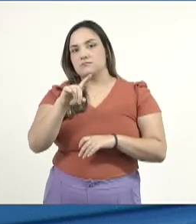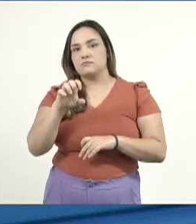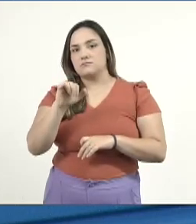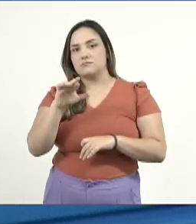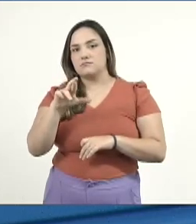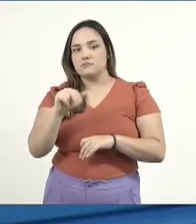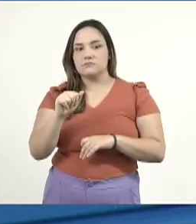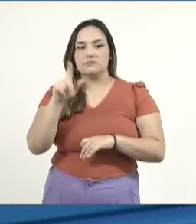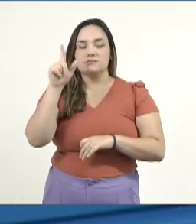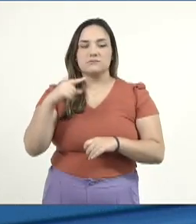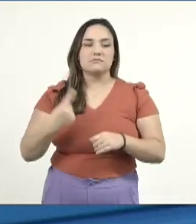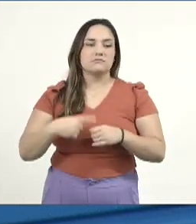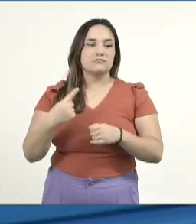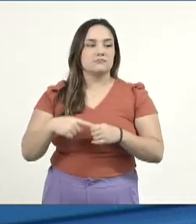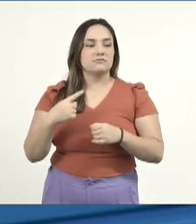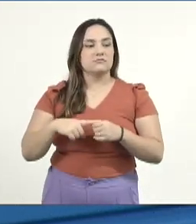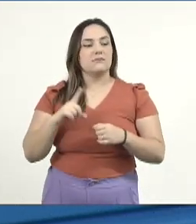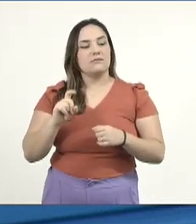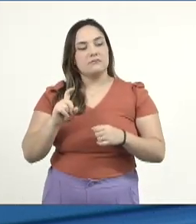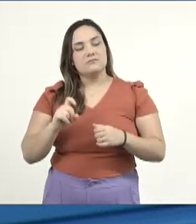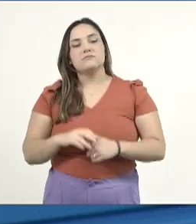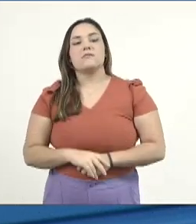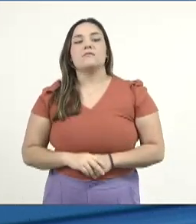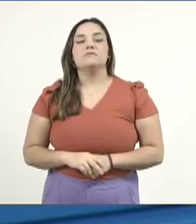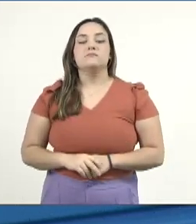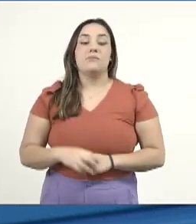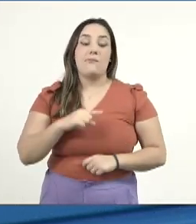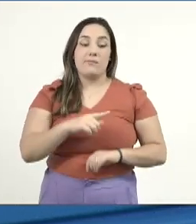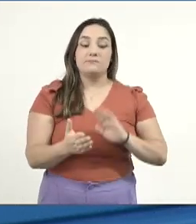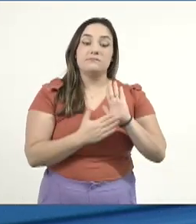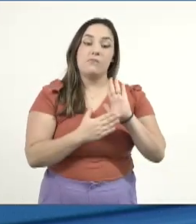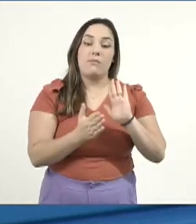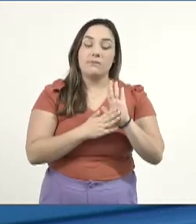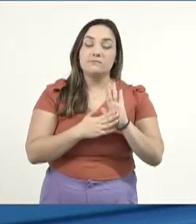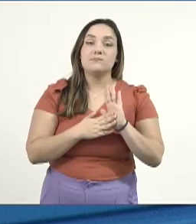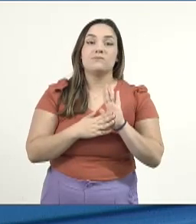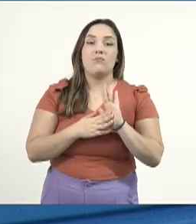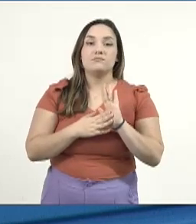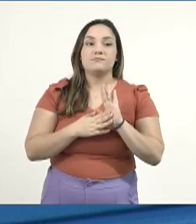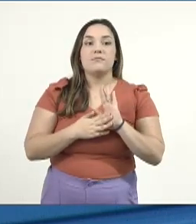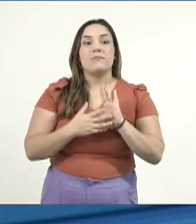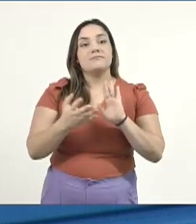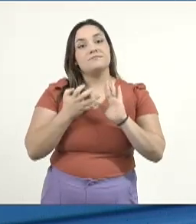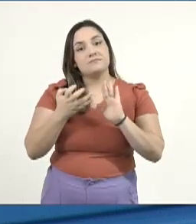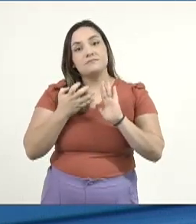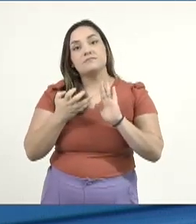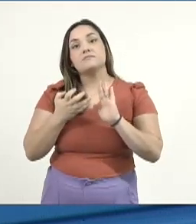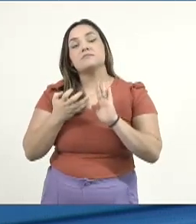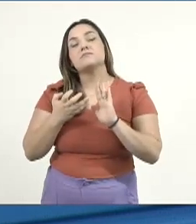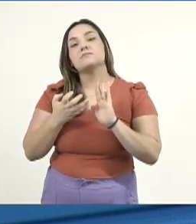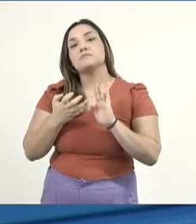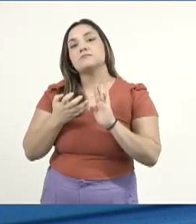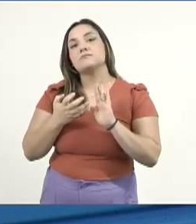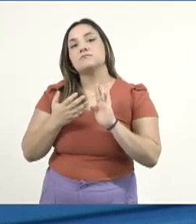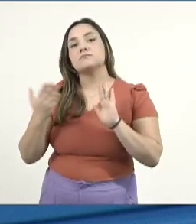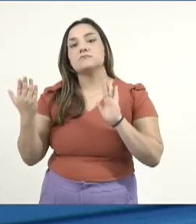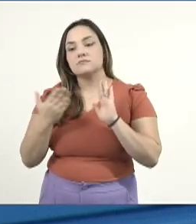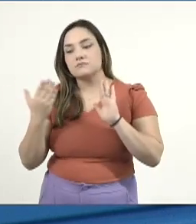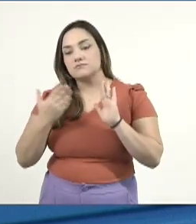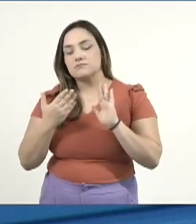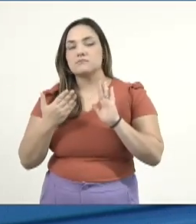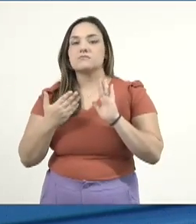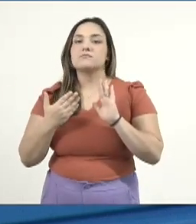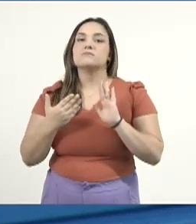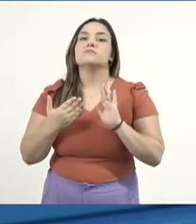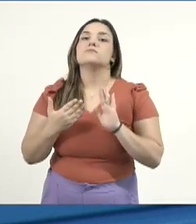no município de Dourados. Essa proposta visa atender a solicitação encaminhada diretamente a este gabinete parlamentar,